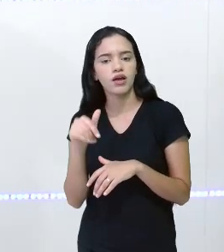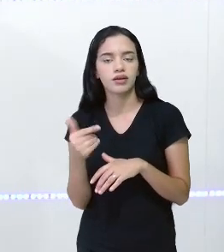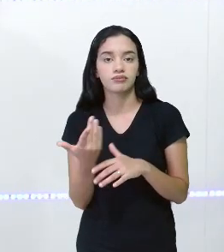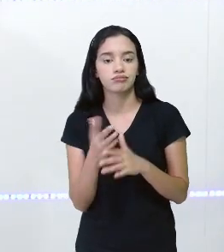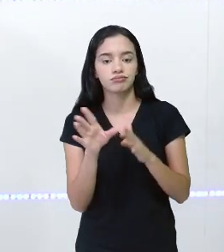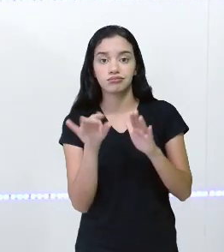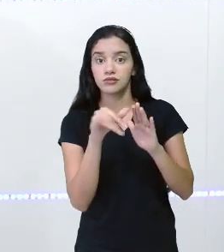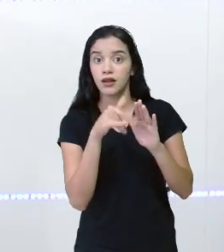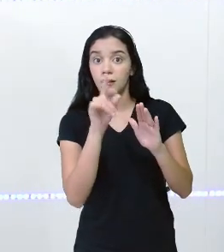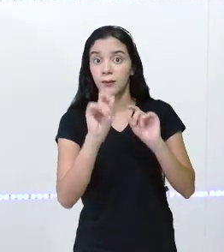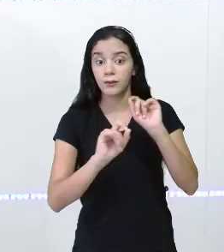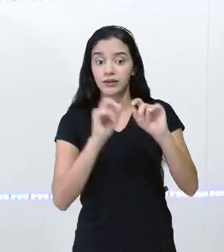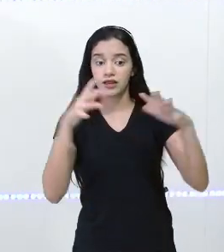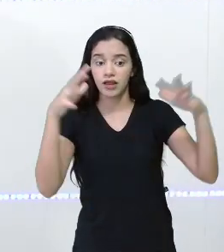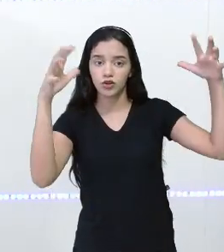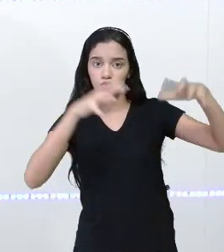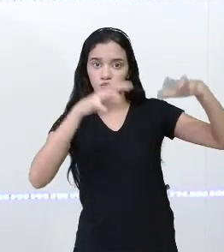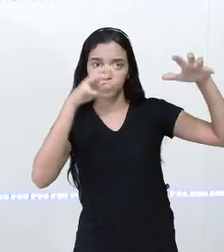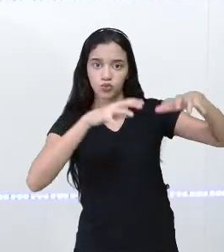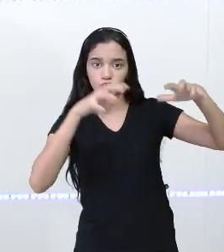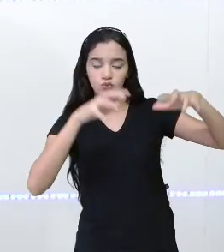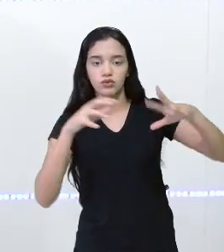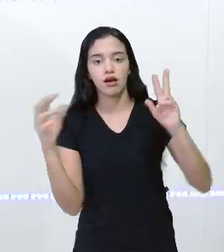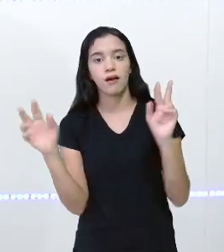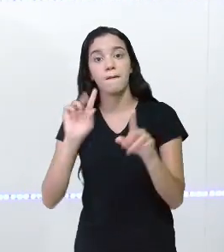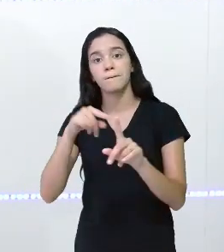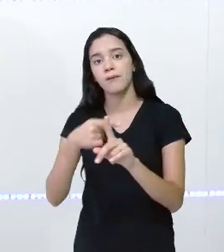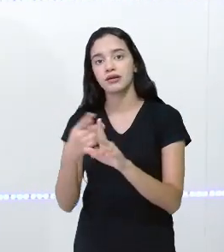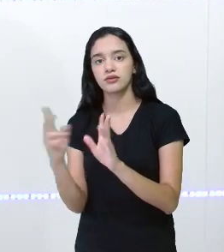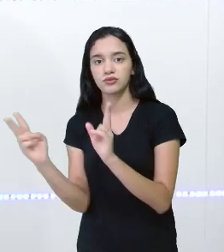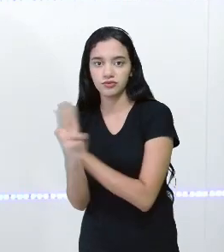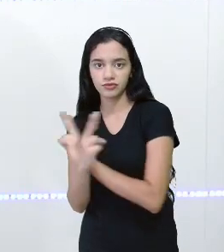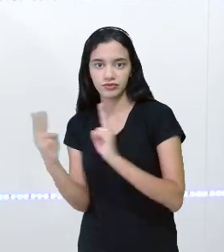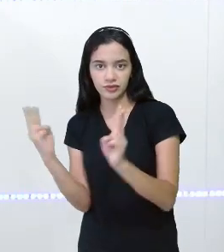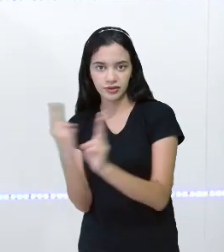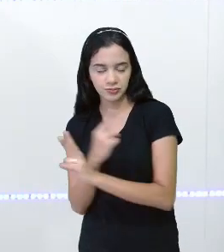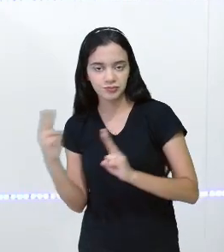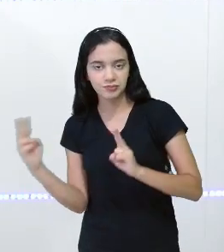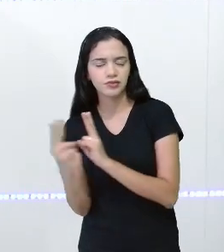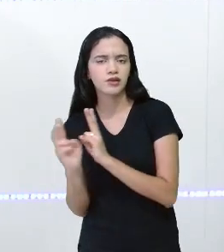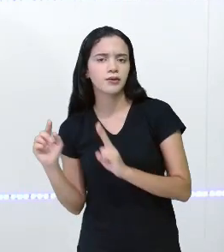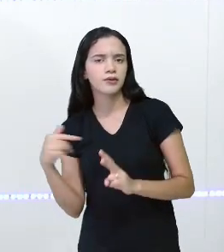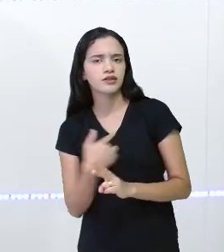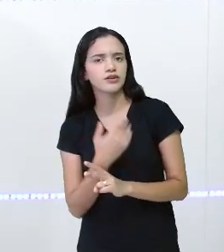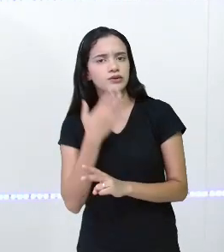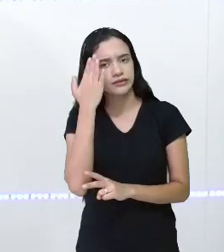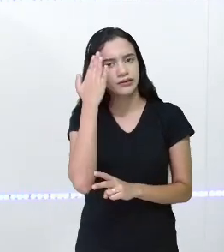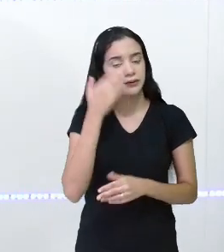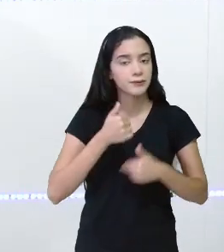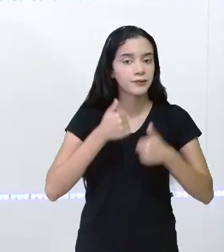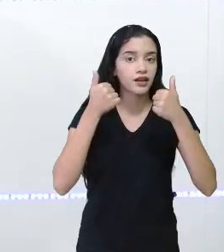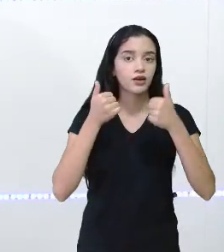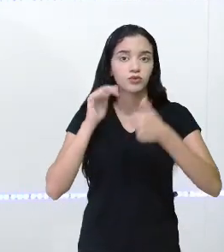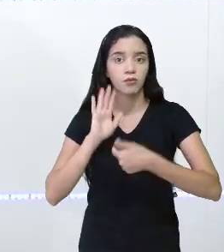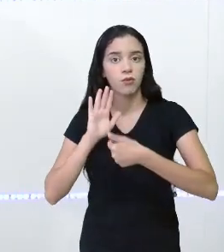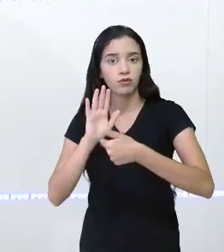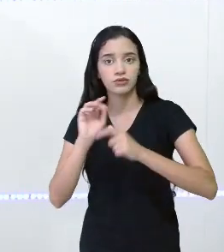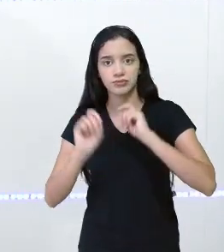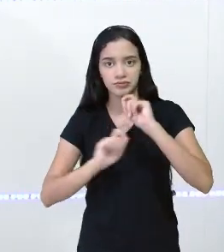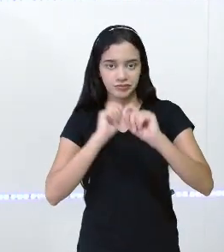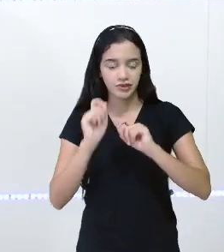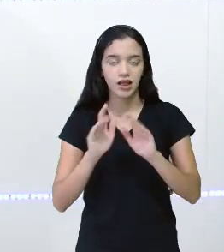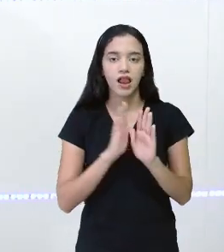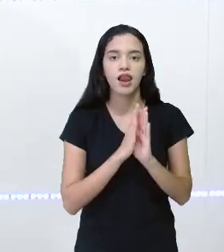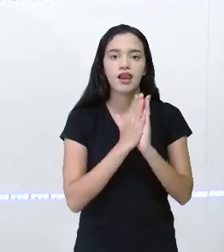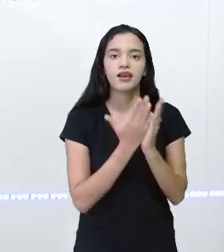elemento. O som da chuva, o som do vento. E aí, para que a gente entenda melhor, eu trouxe aí um